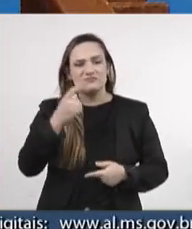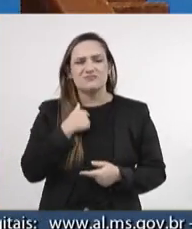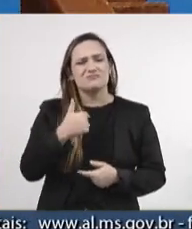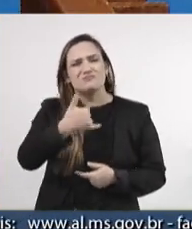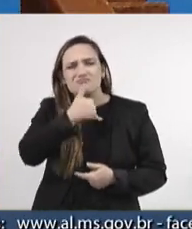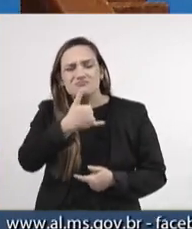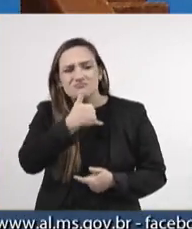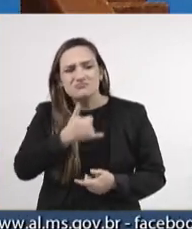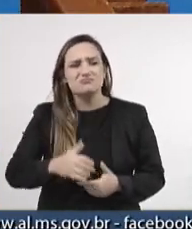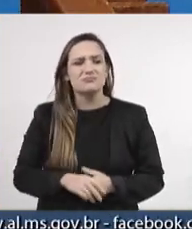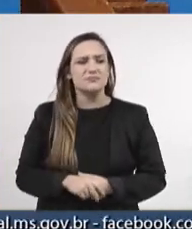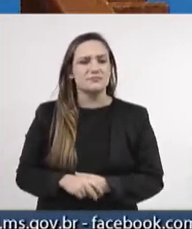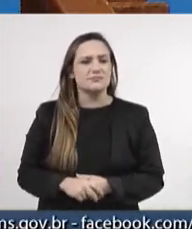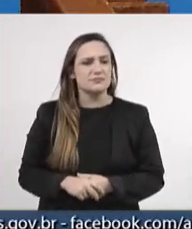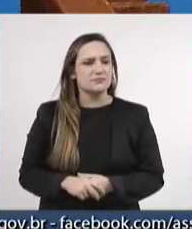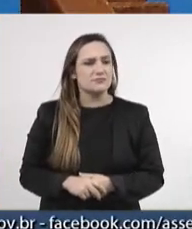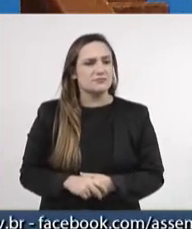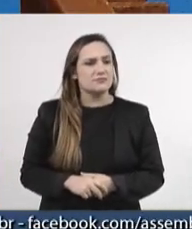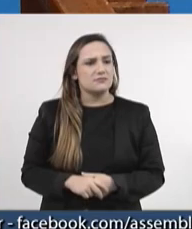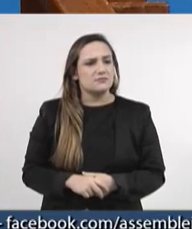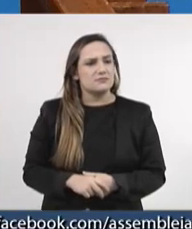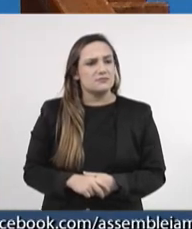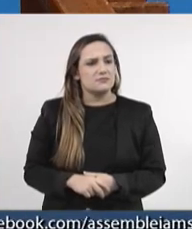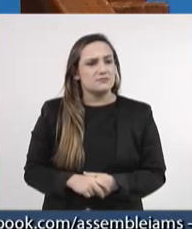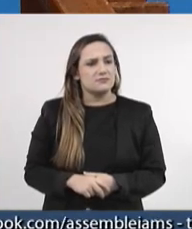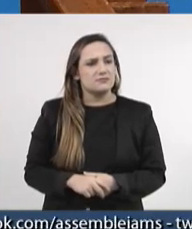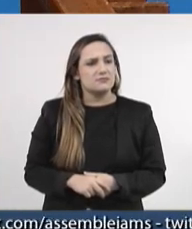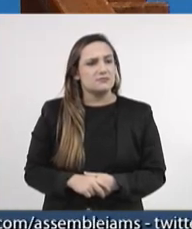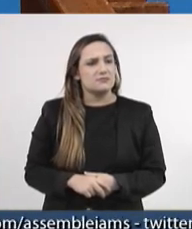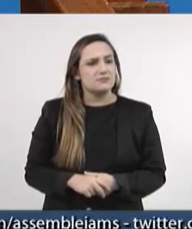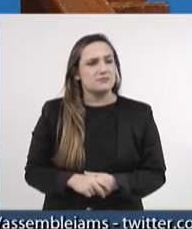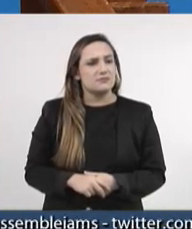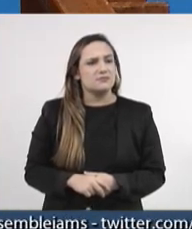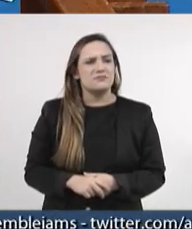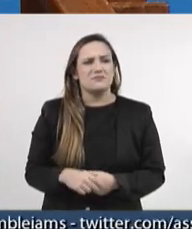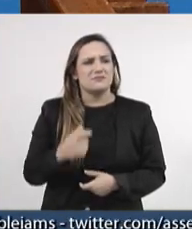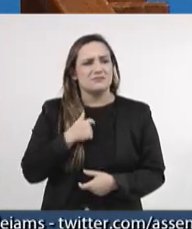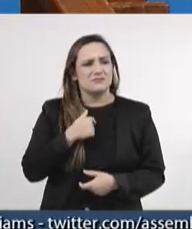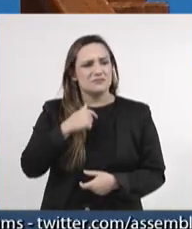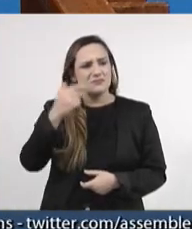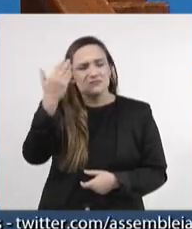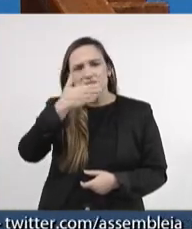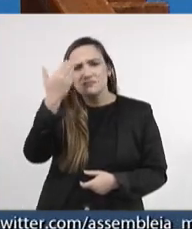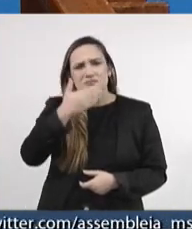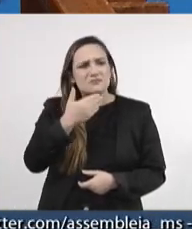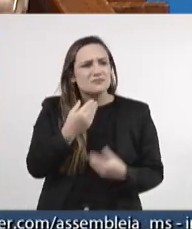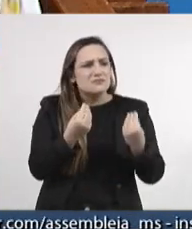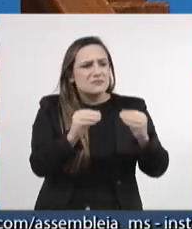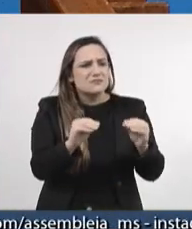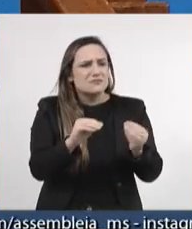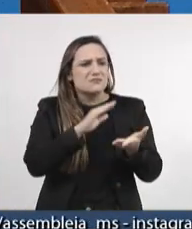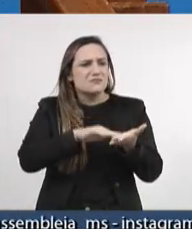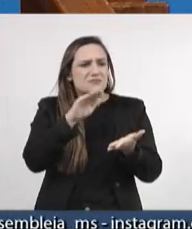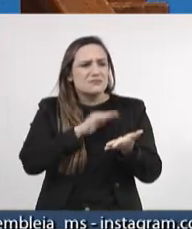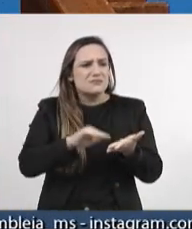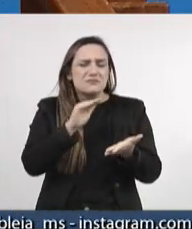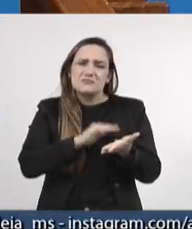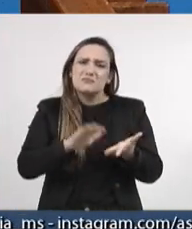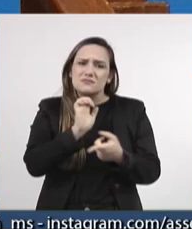poder ter visto essa publicação ainda para mostrar o absurdo que a Secretaria de Estado e Educação está patrocinando.